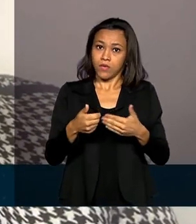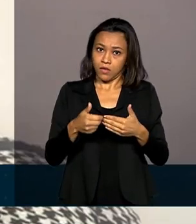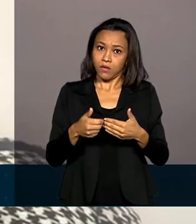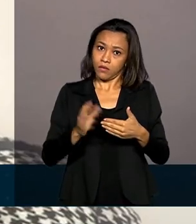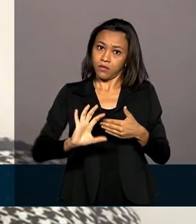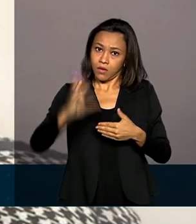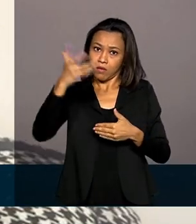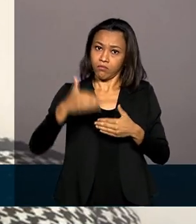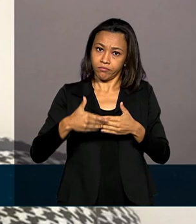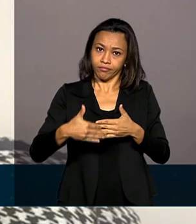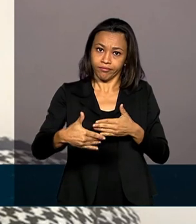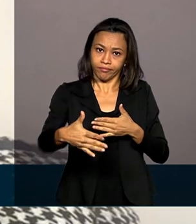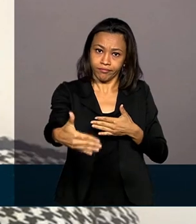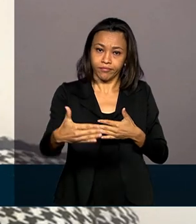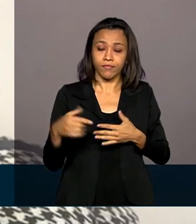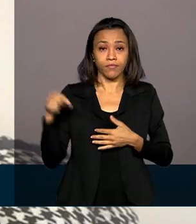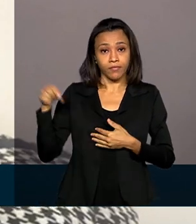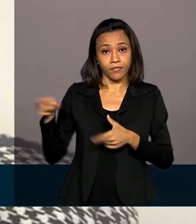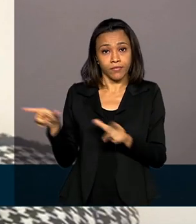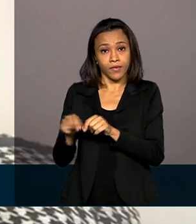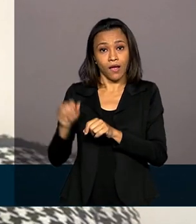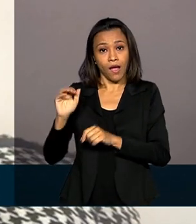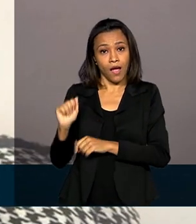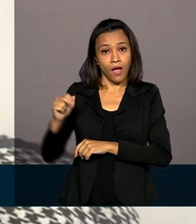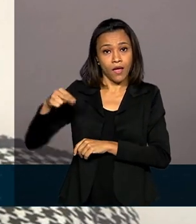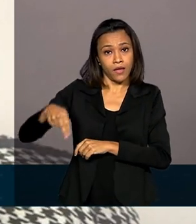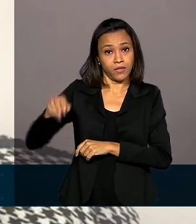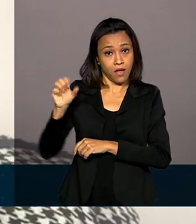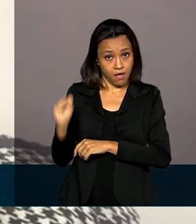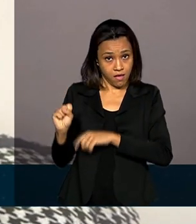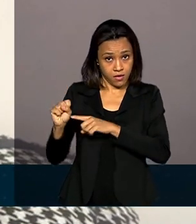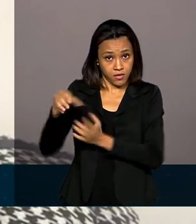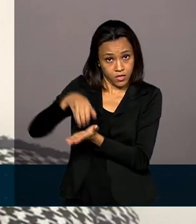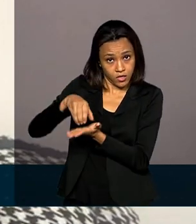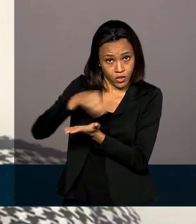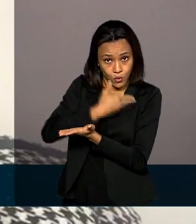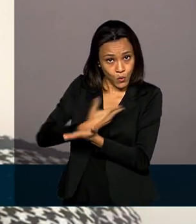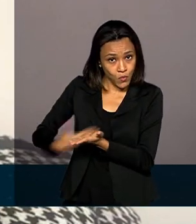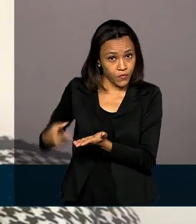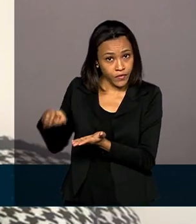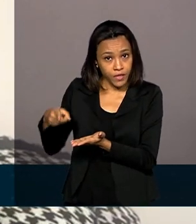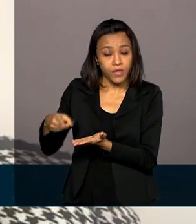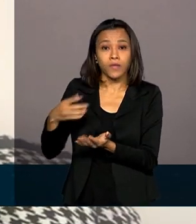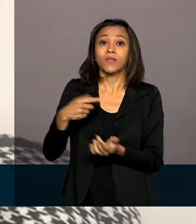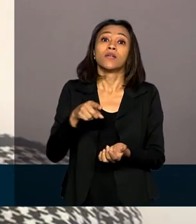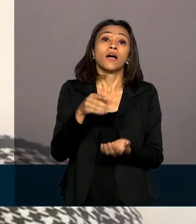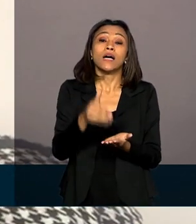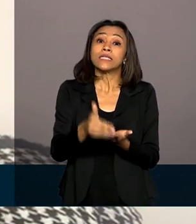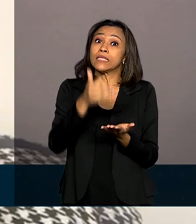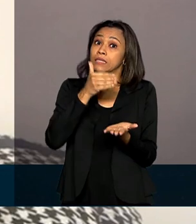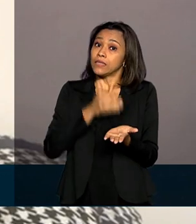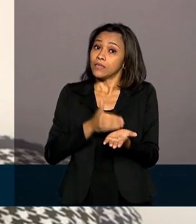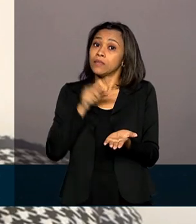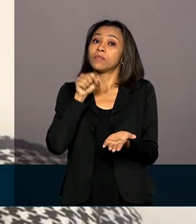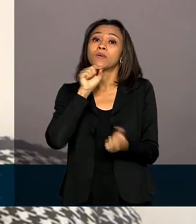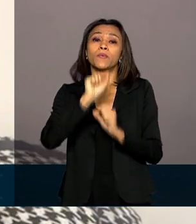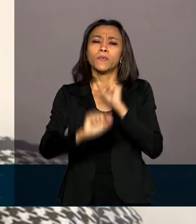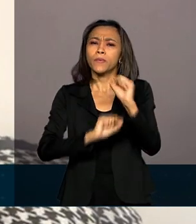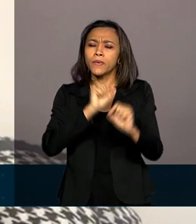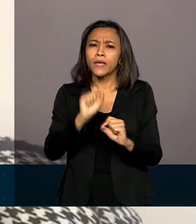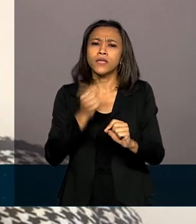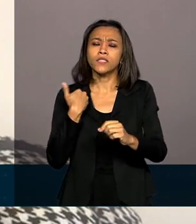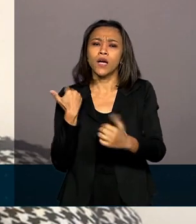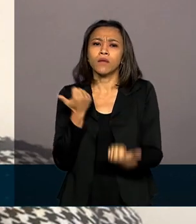gerando, a agência se antecipa nessa louvável iniciativa no sentido de